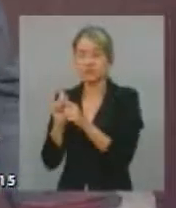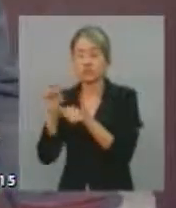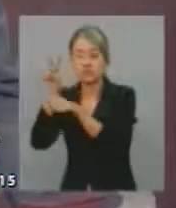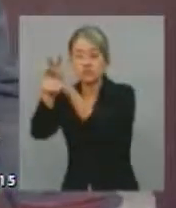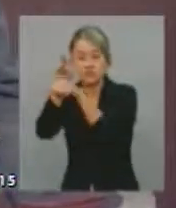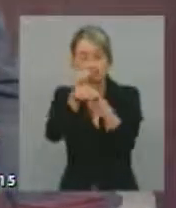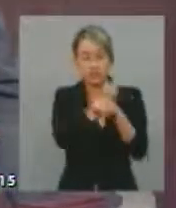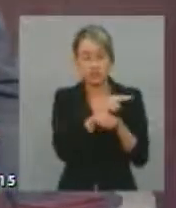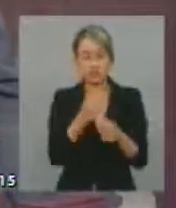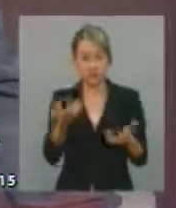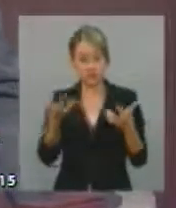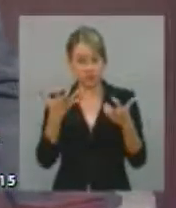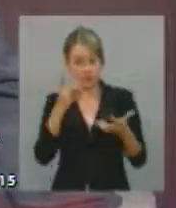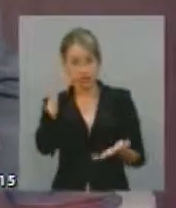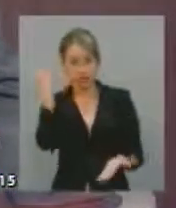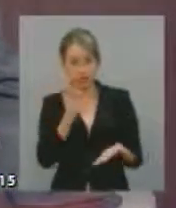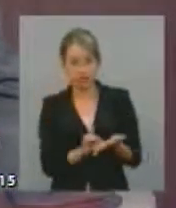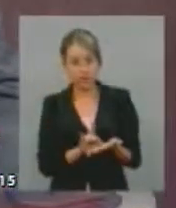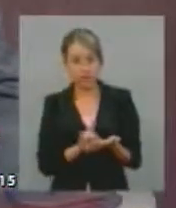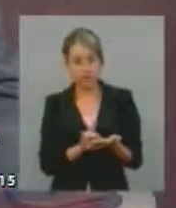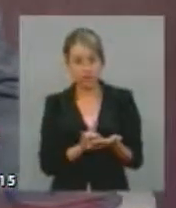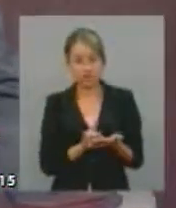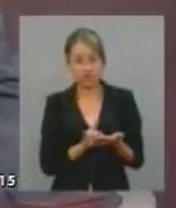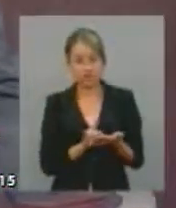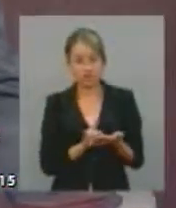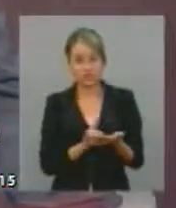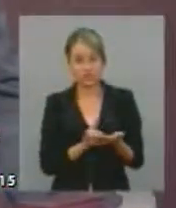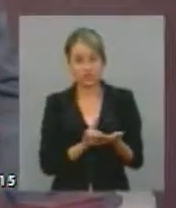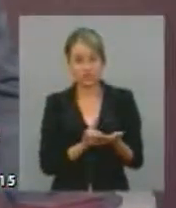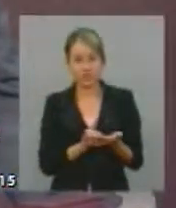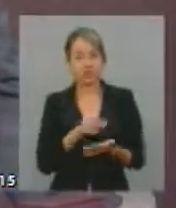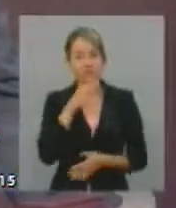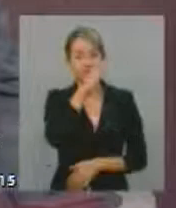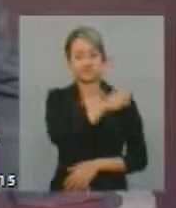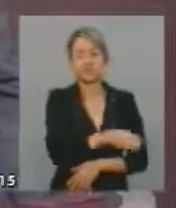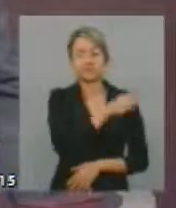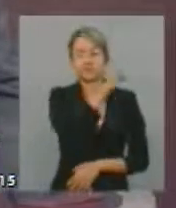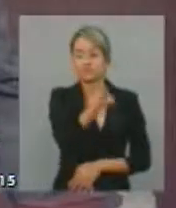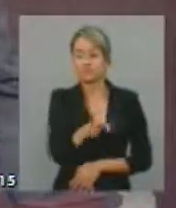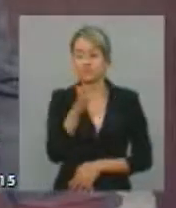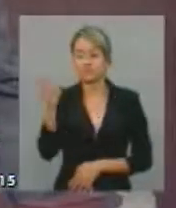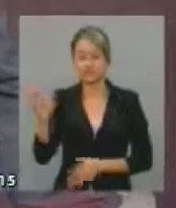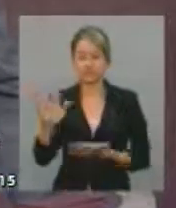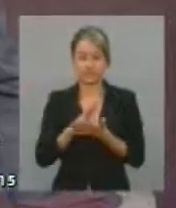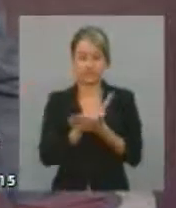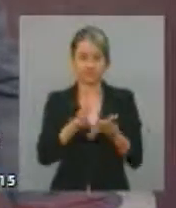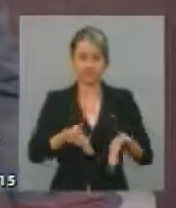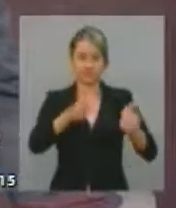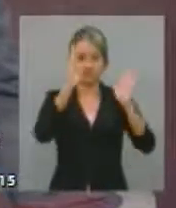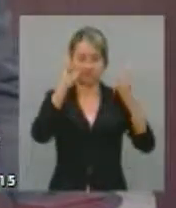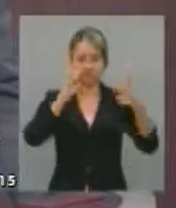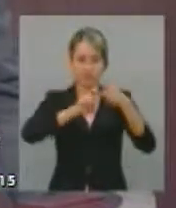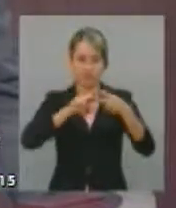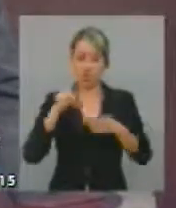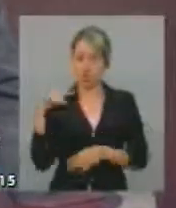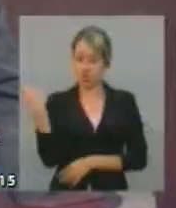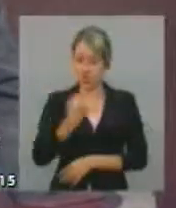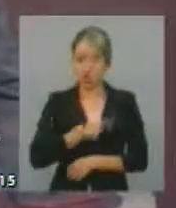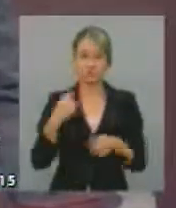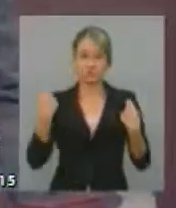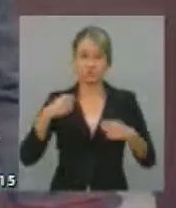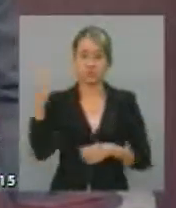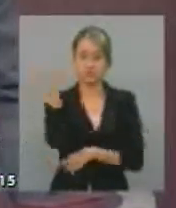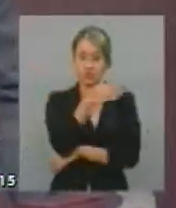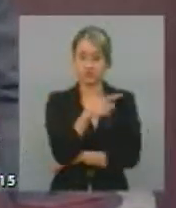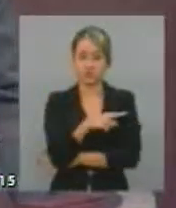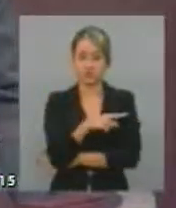fato, o inferno na terra, é visitar essas unidades aqui. Nós temos que ir lá. Nós somos pagos